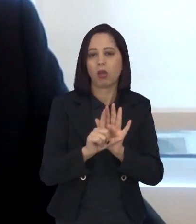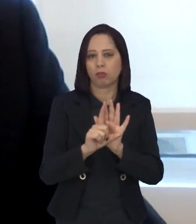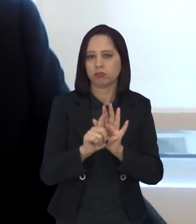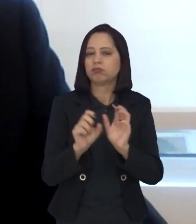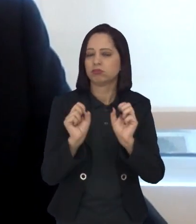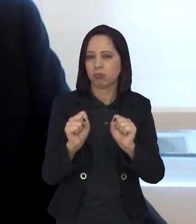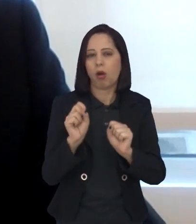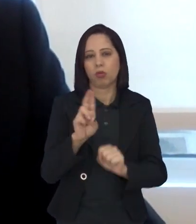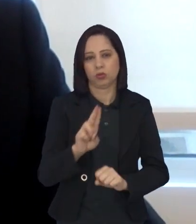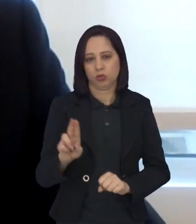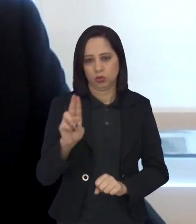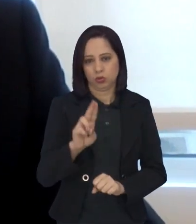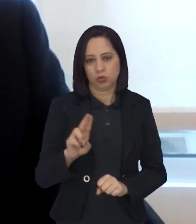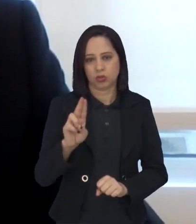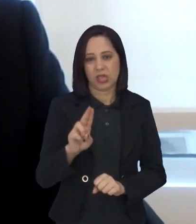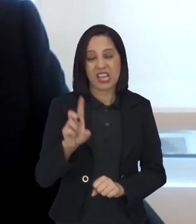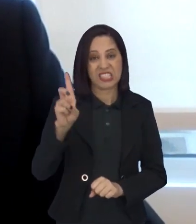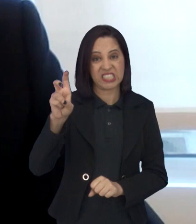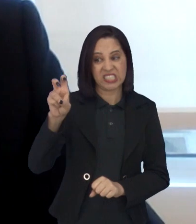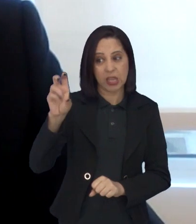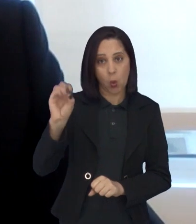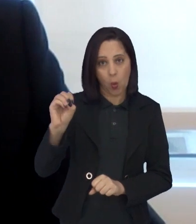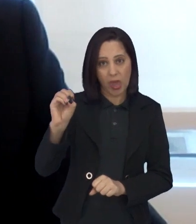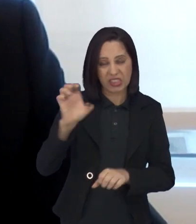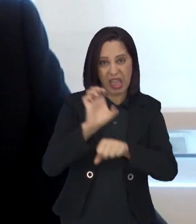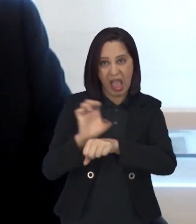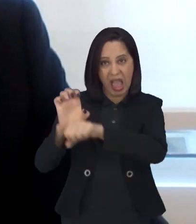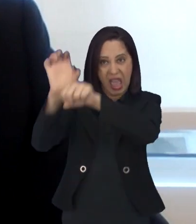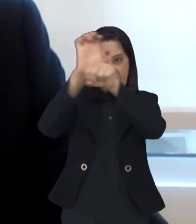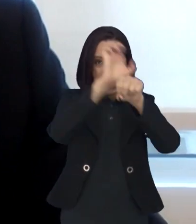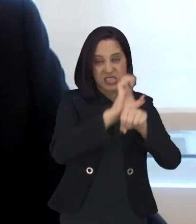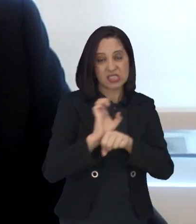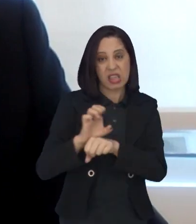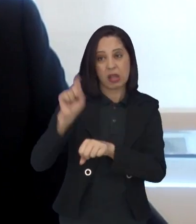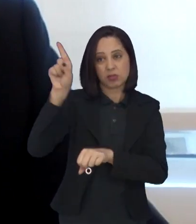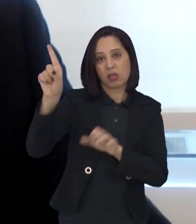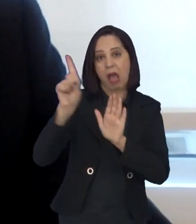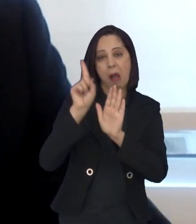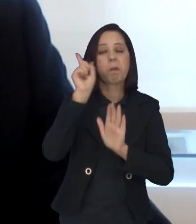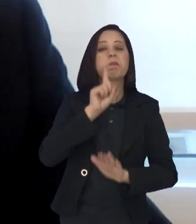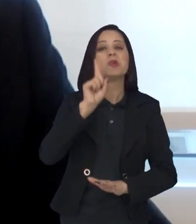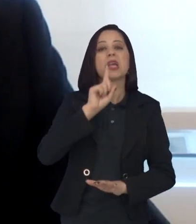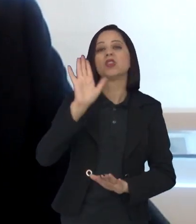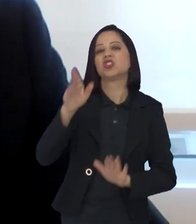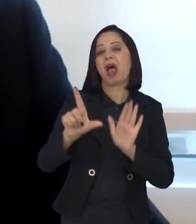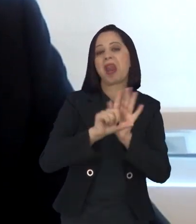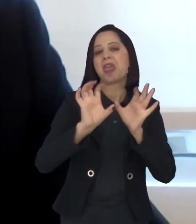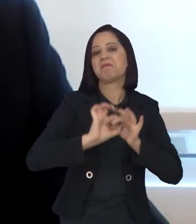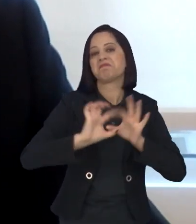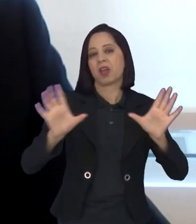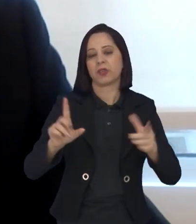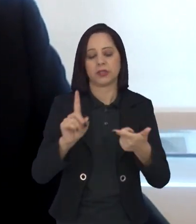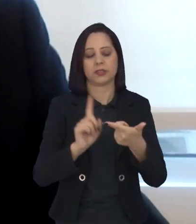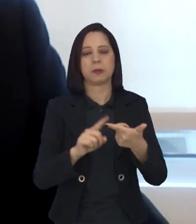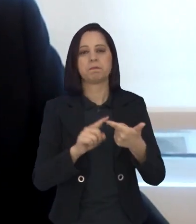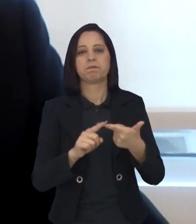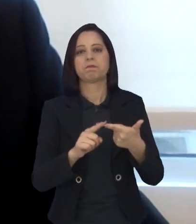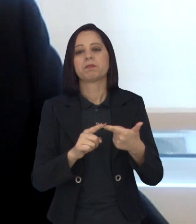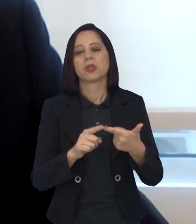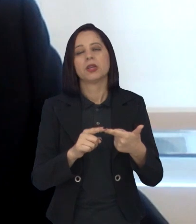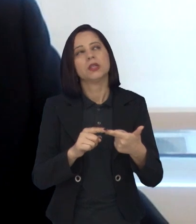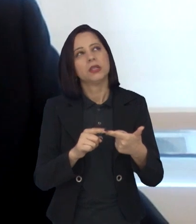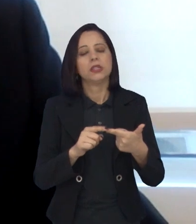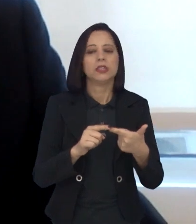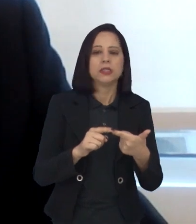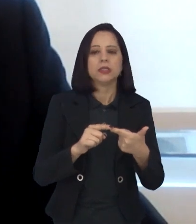desenvolvido, tem mais de 50 estados já com legislação aprovada nesse sentido. Temos aqui na